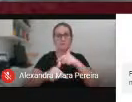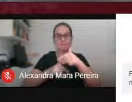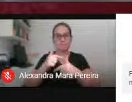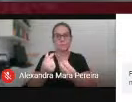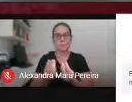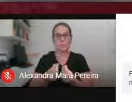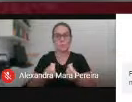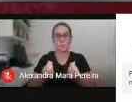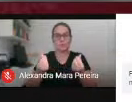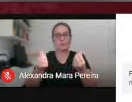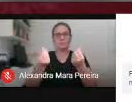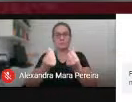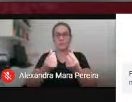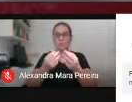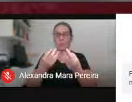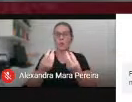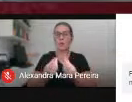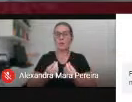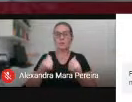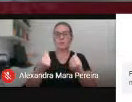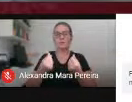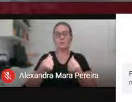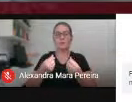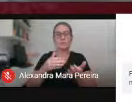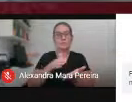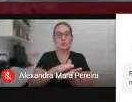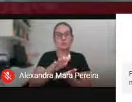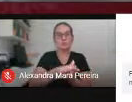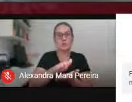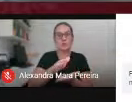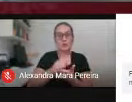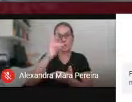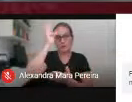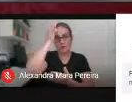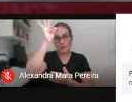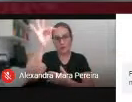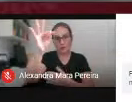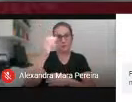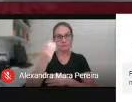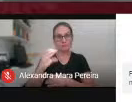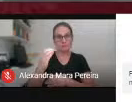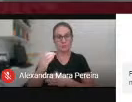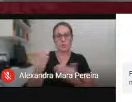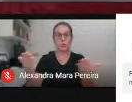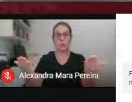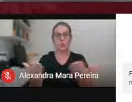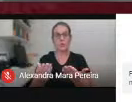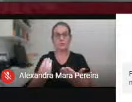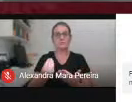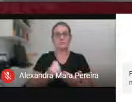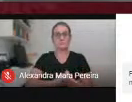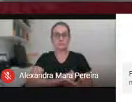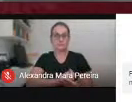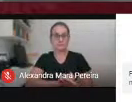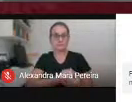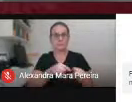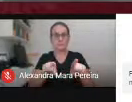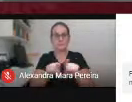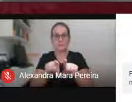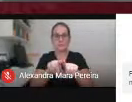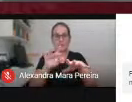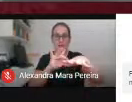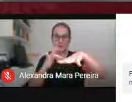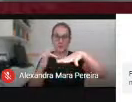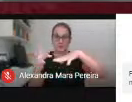nas produções técnico-científicas. Nós estamos presentes hoje também nas redes sociais, pedimos